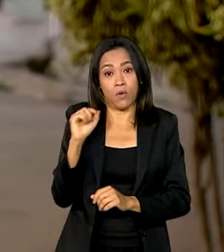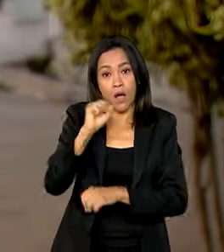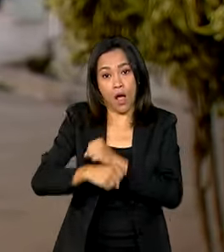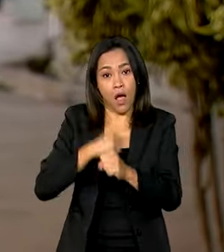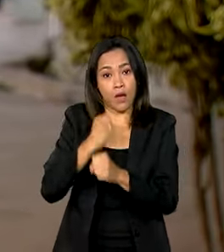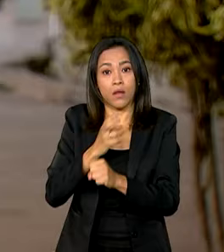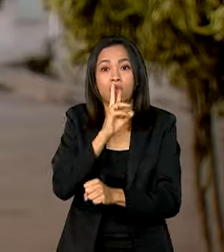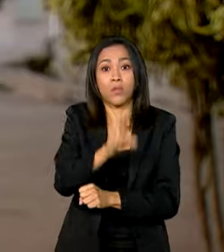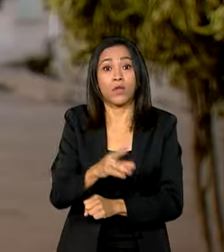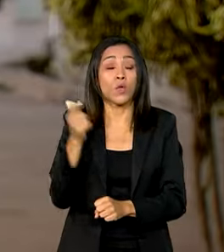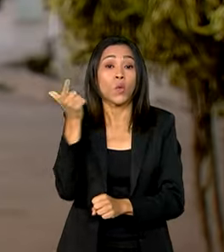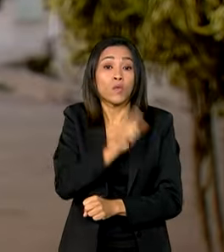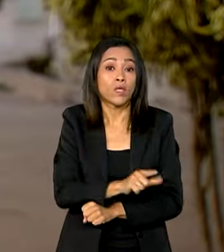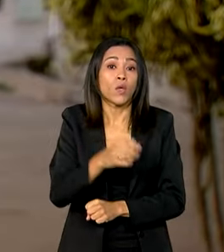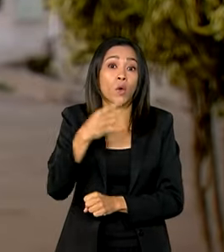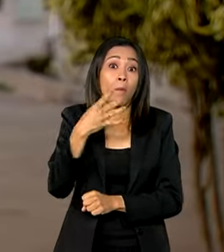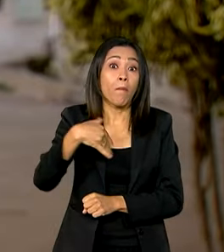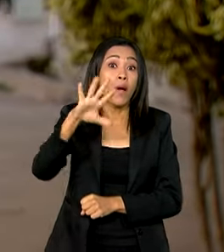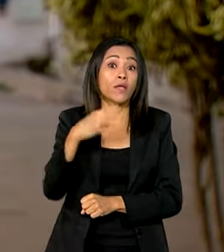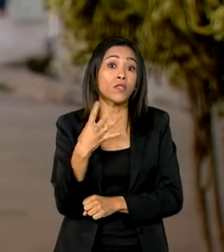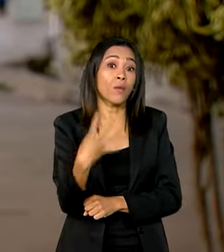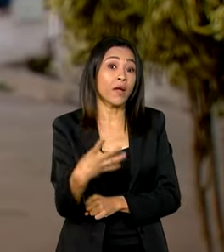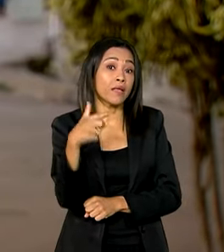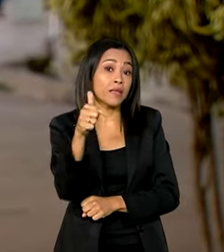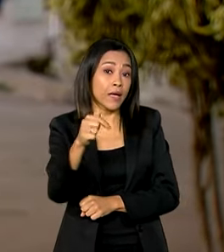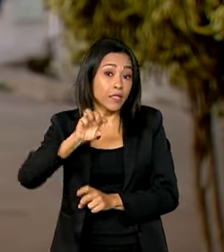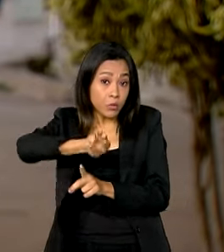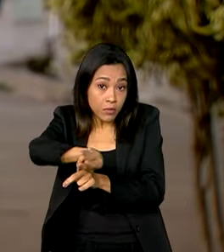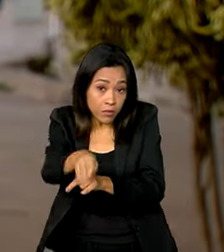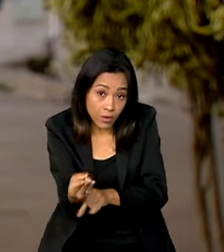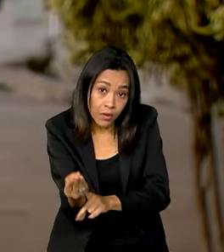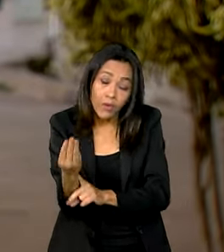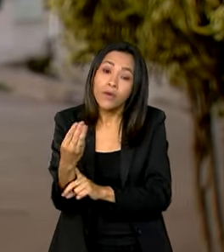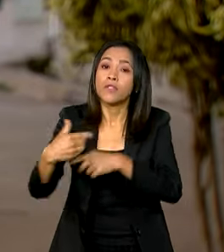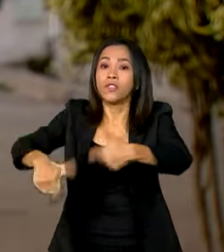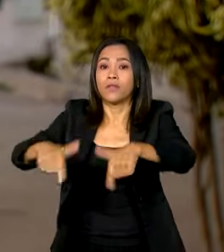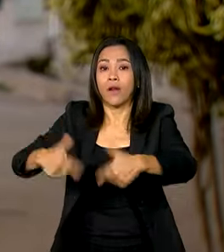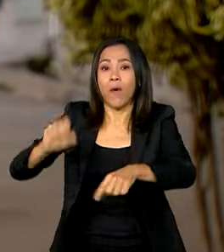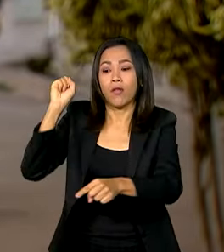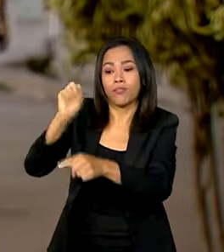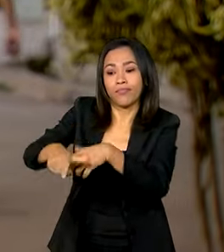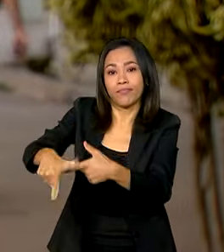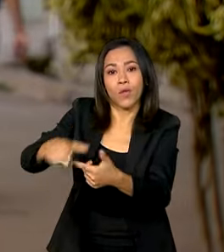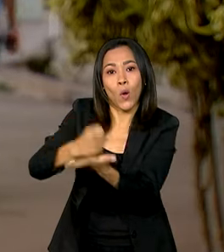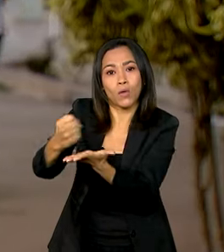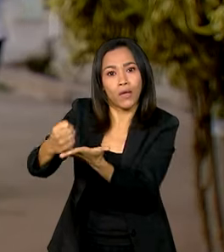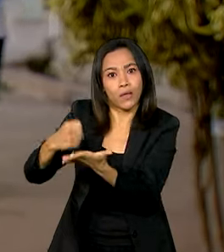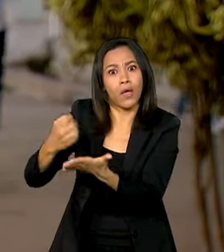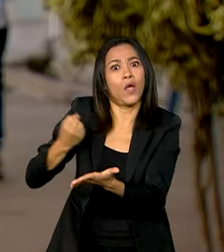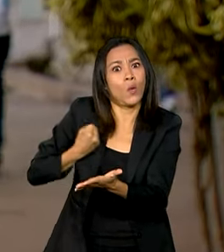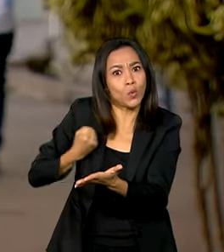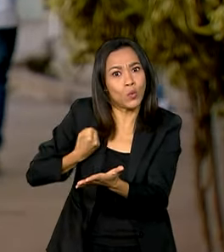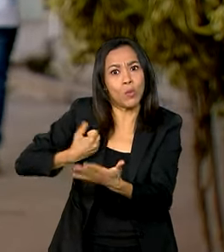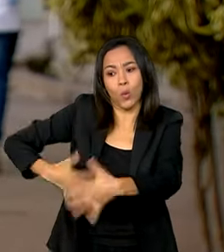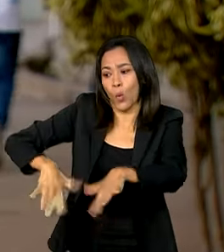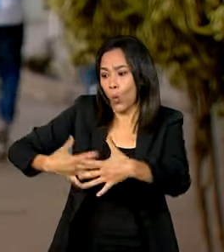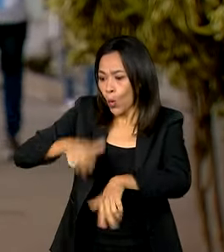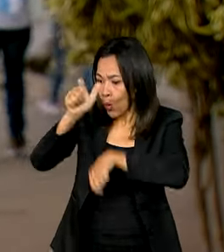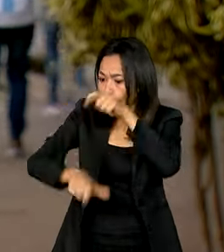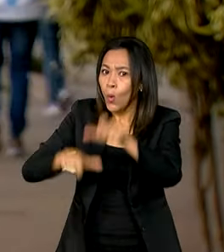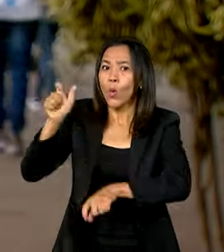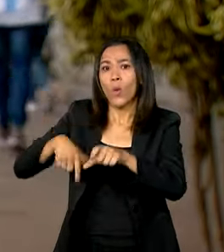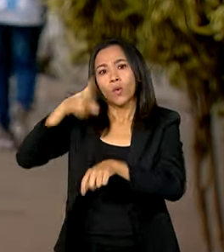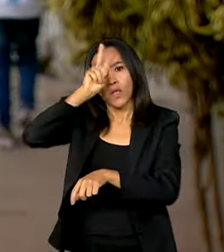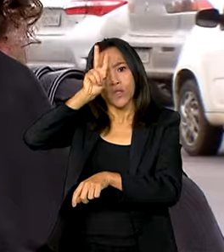mais de 47 milhões de vagas formais de trabalho ocupadas. É o maior número de pessoas com carteira assinada da